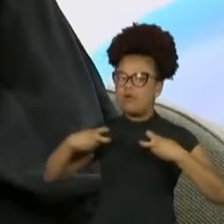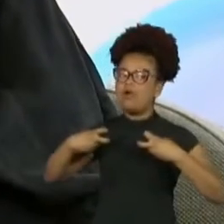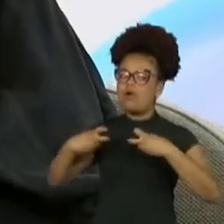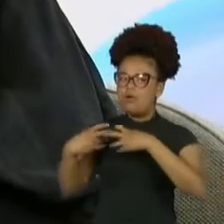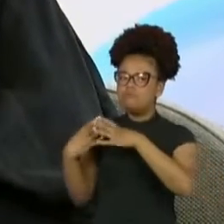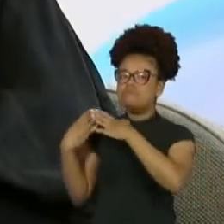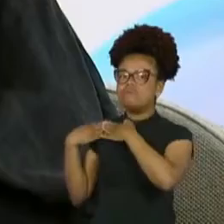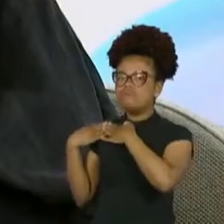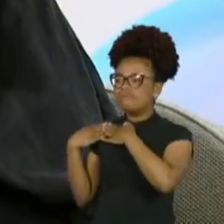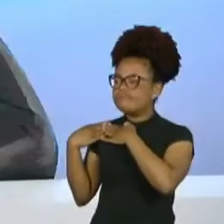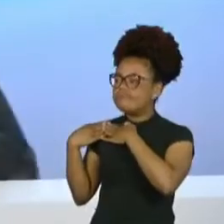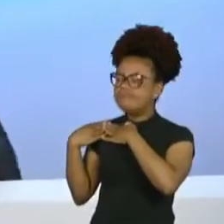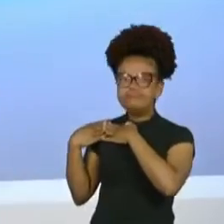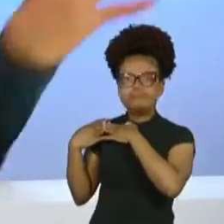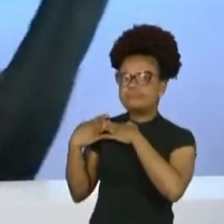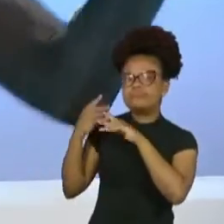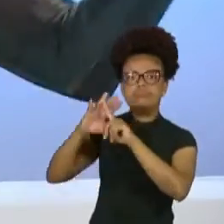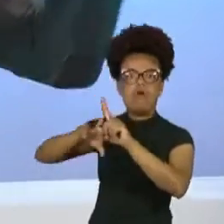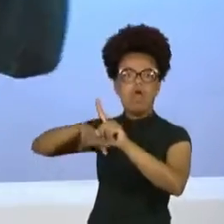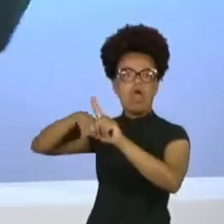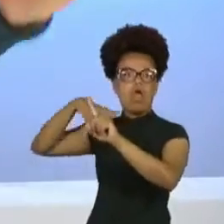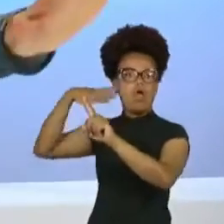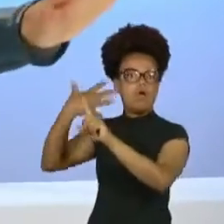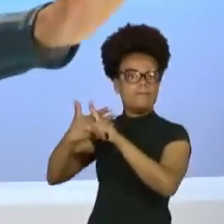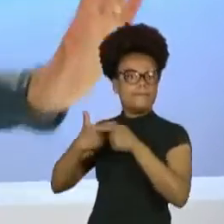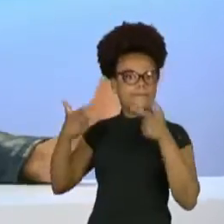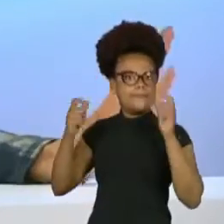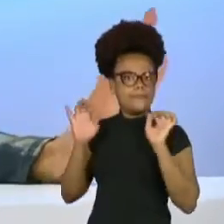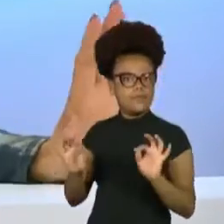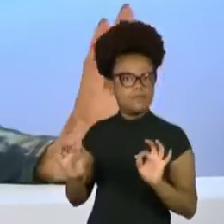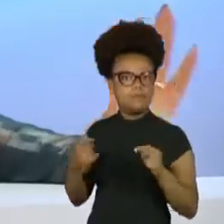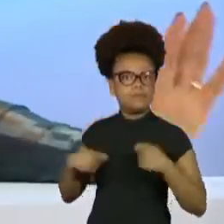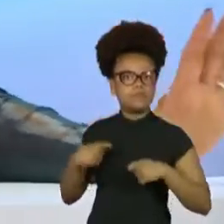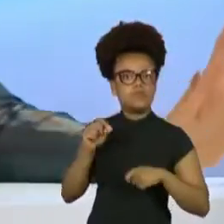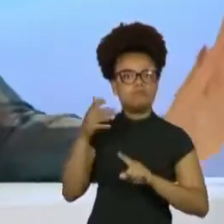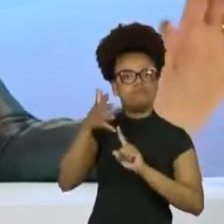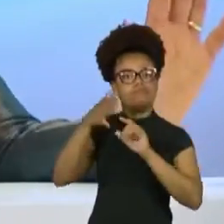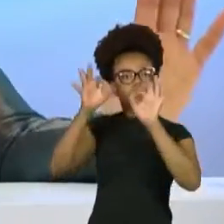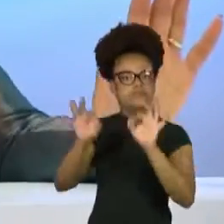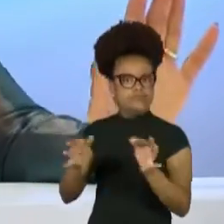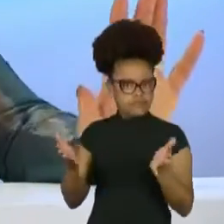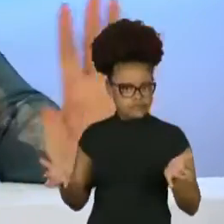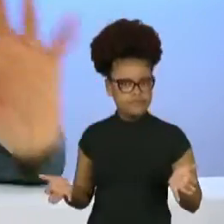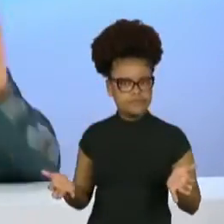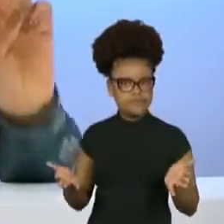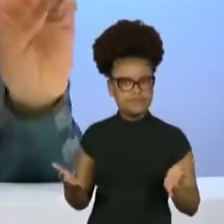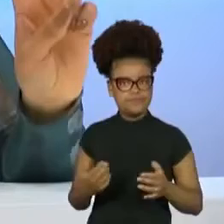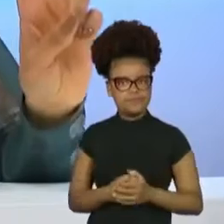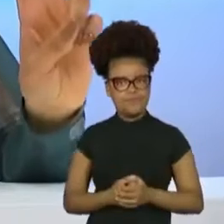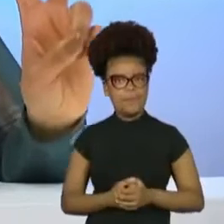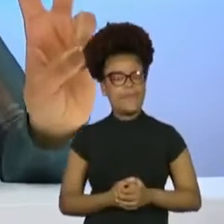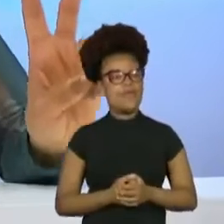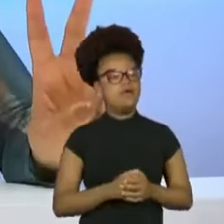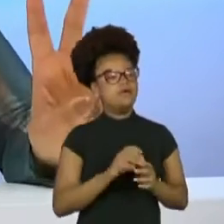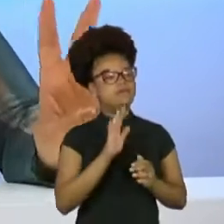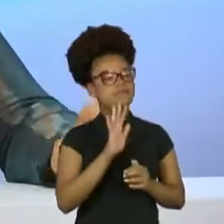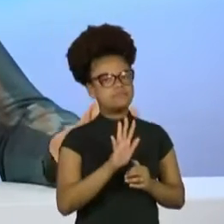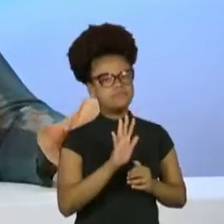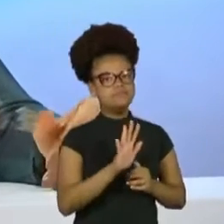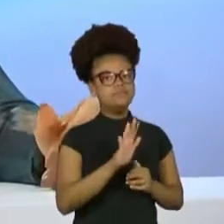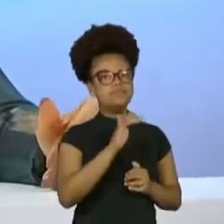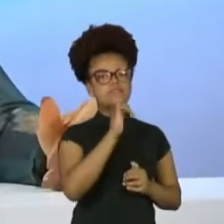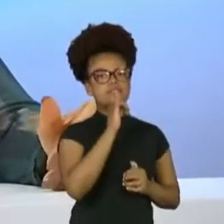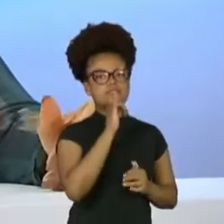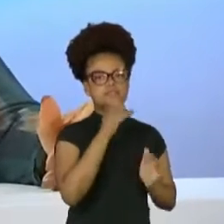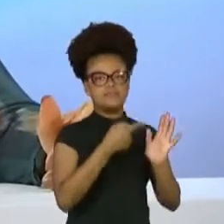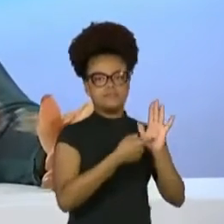isso. A gente, vocês vão saber dizer de quem é essa frase, que a gente nasce duas vezes, né, do Brasil